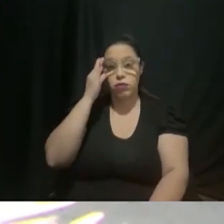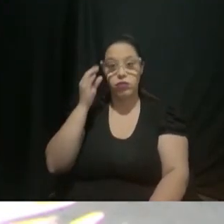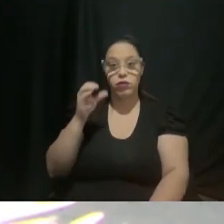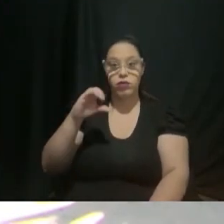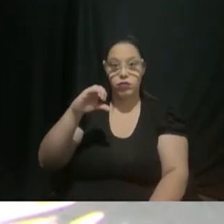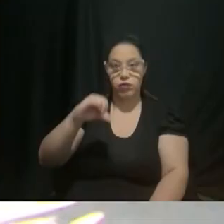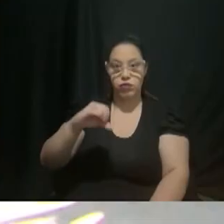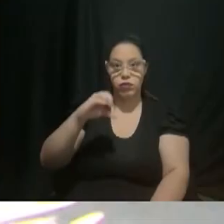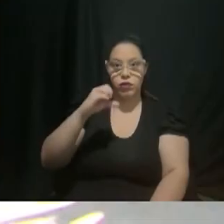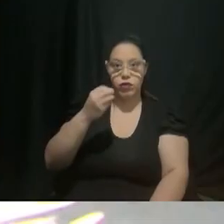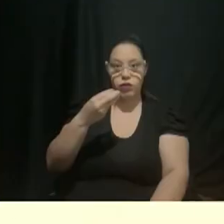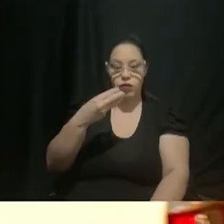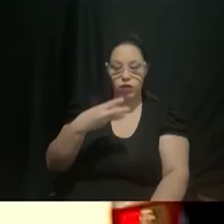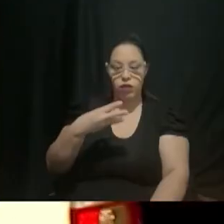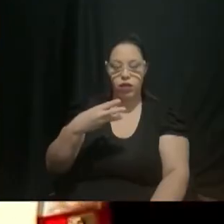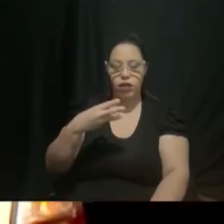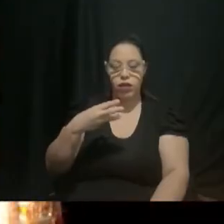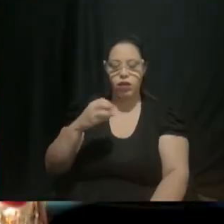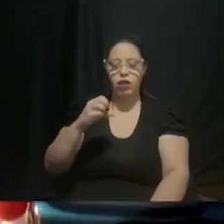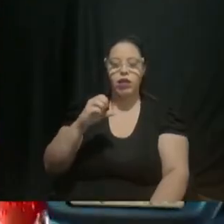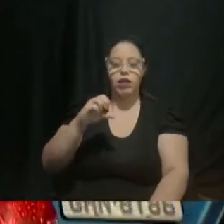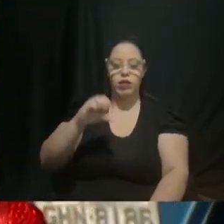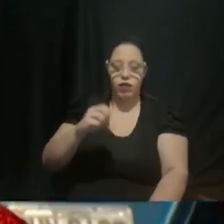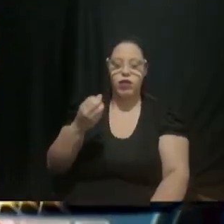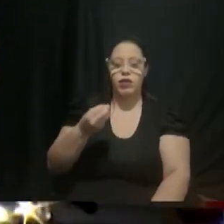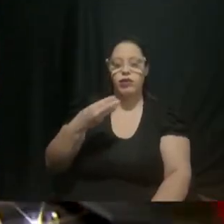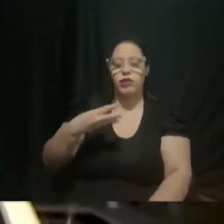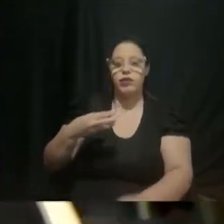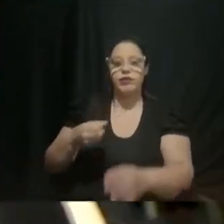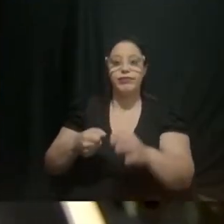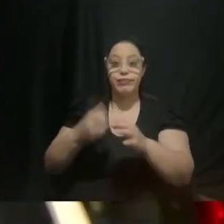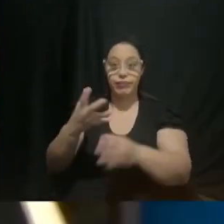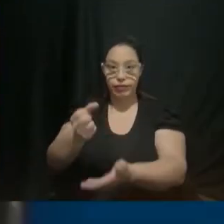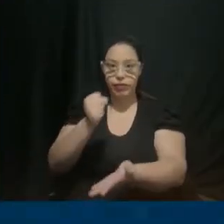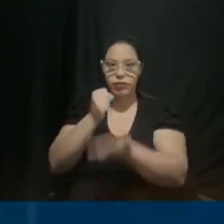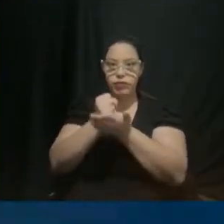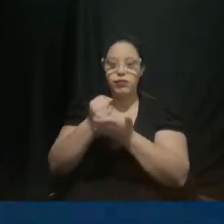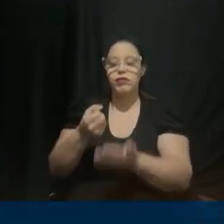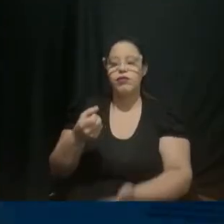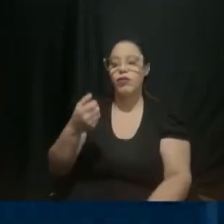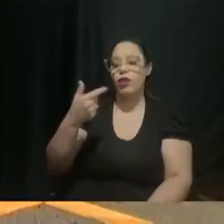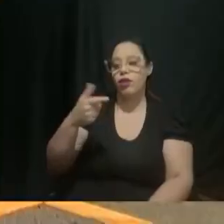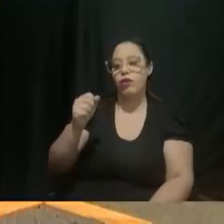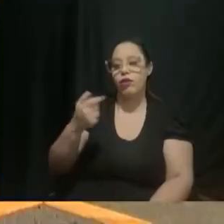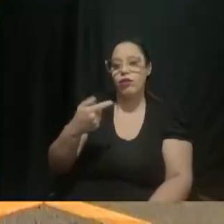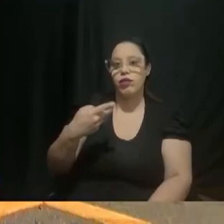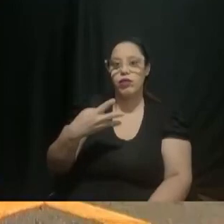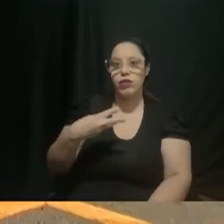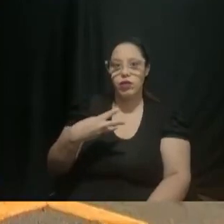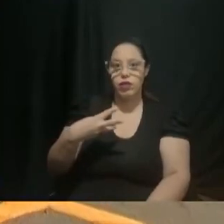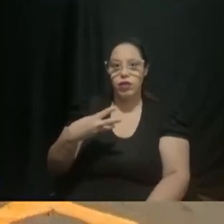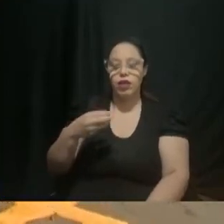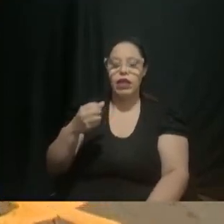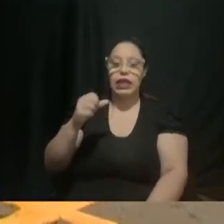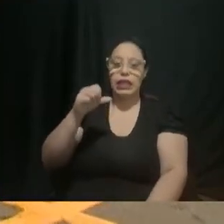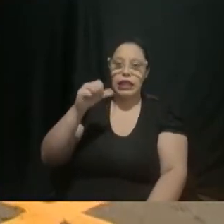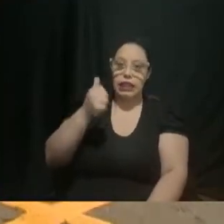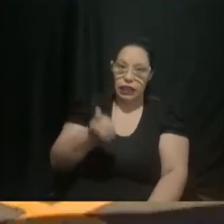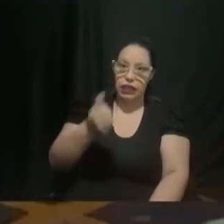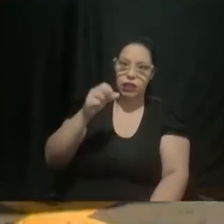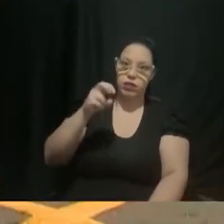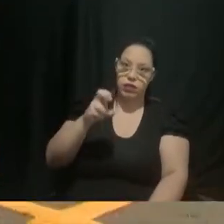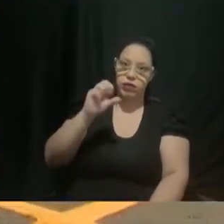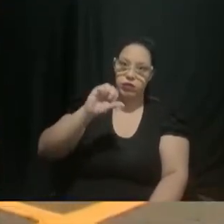salvas em 10 anos Em 2023 159 pessoas perderam a vida em 149